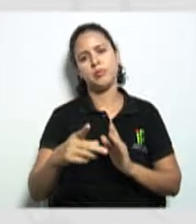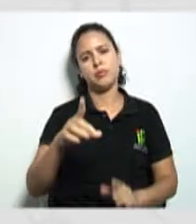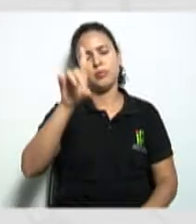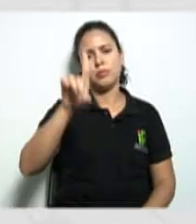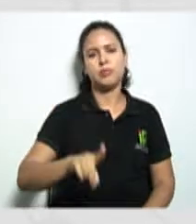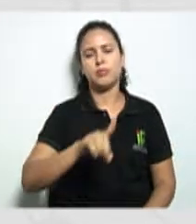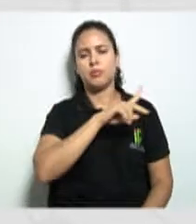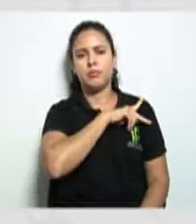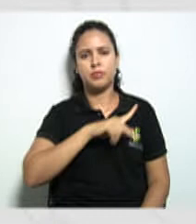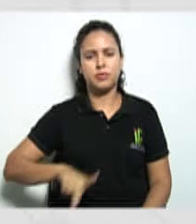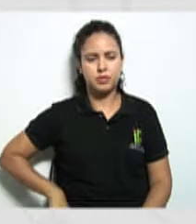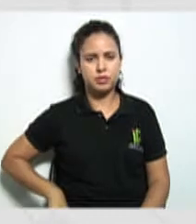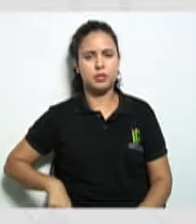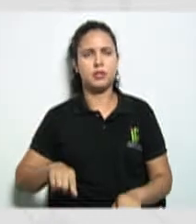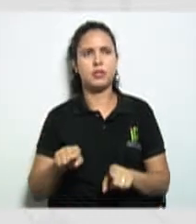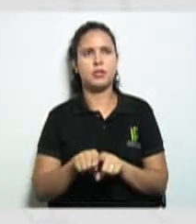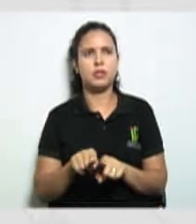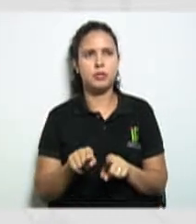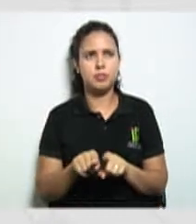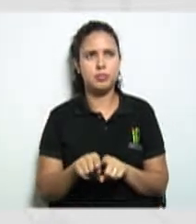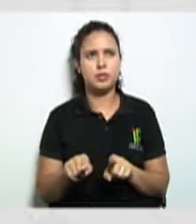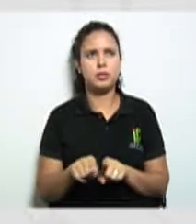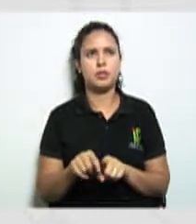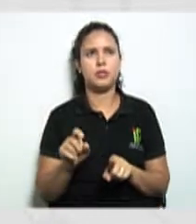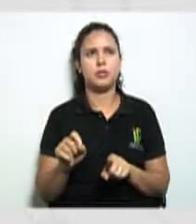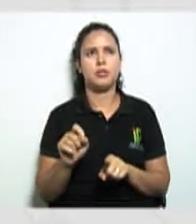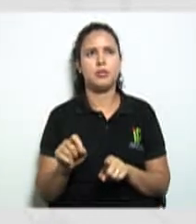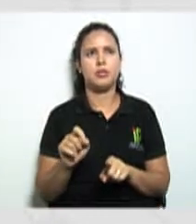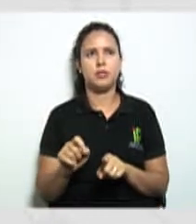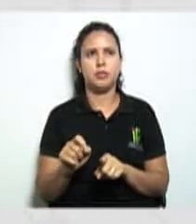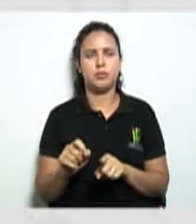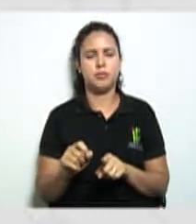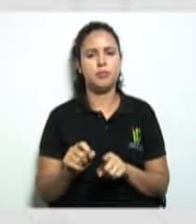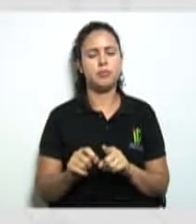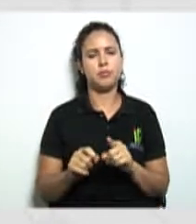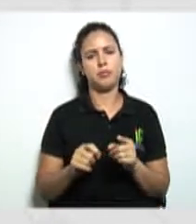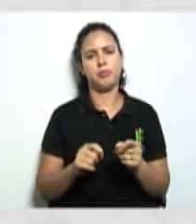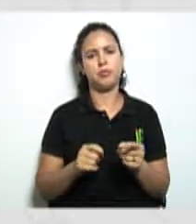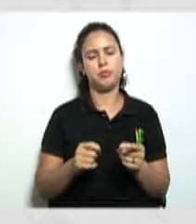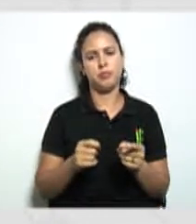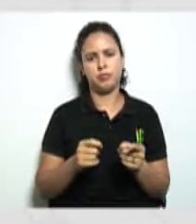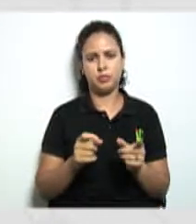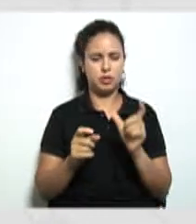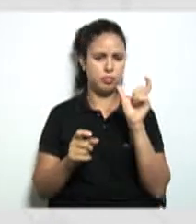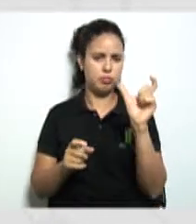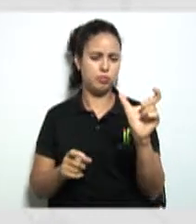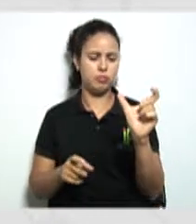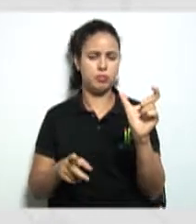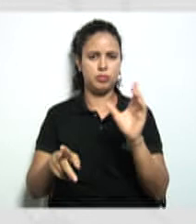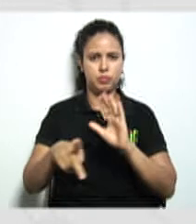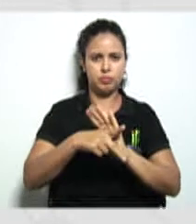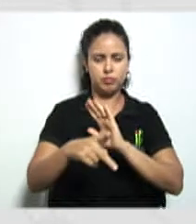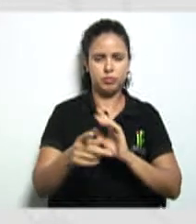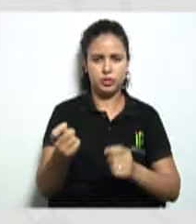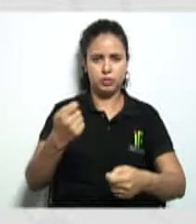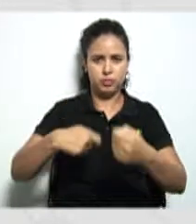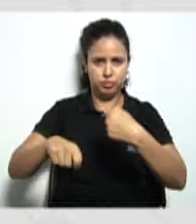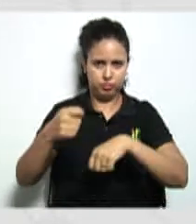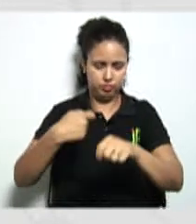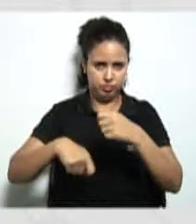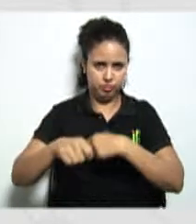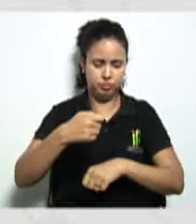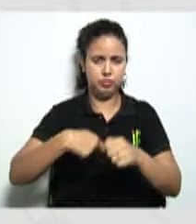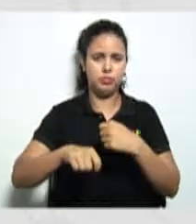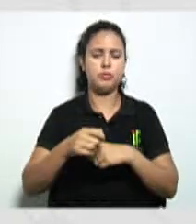carteira profissional do contador né lembram lá no início quando nós falamos também